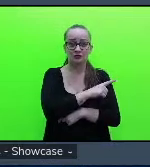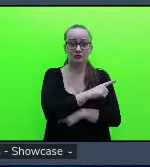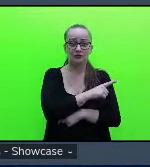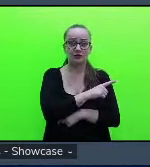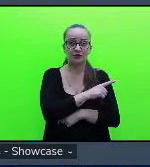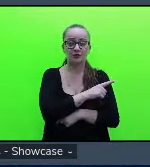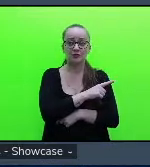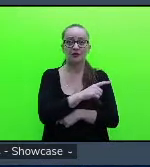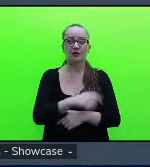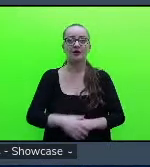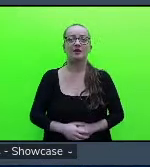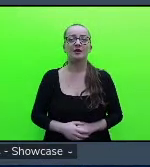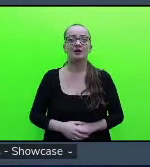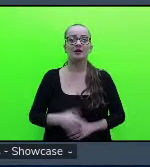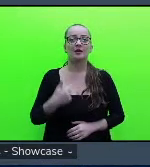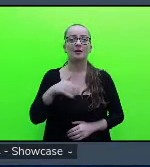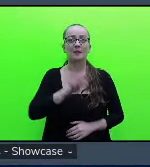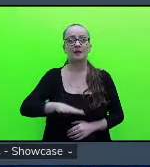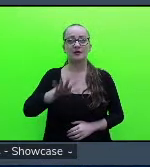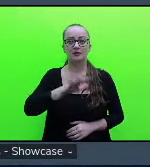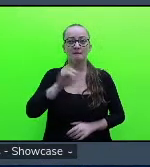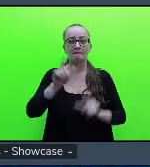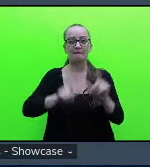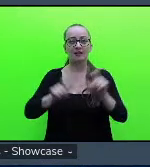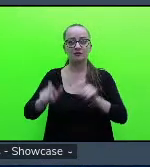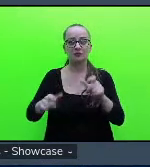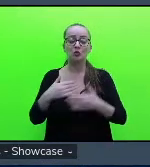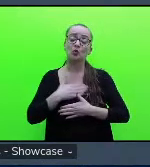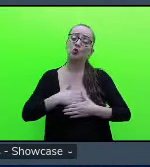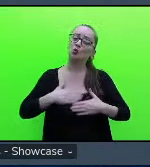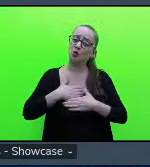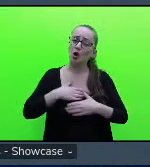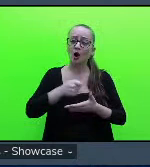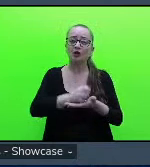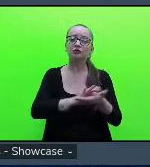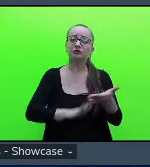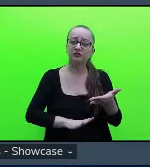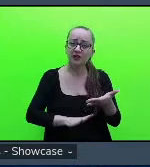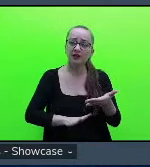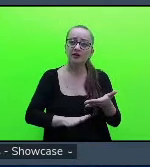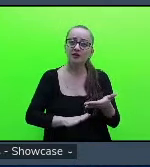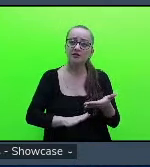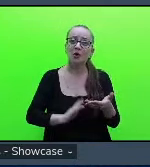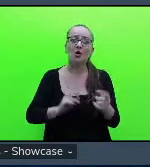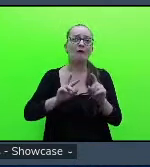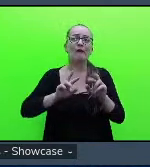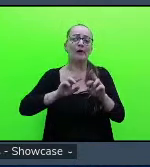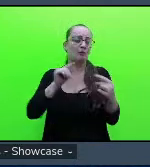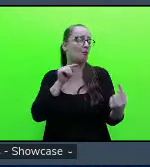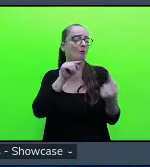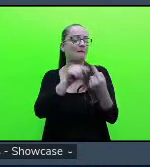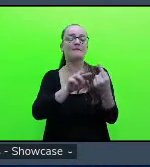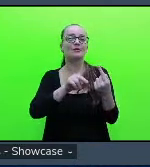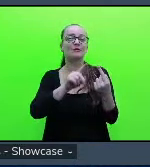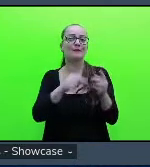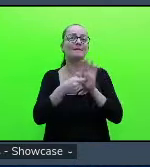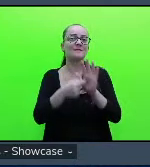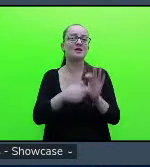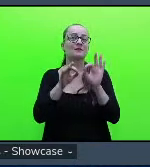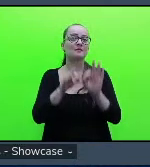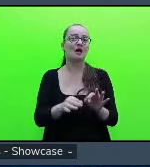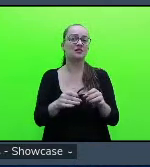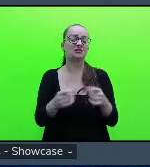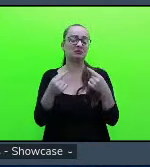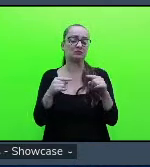às músicas geralmente os professores gostam de um texto e não refletem não há uma criticidade em